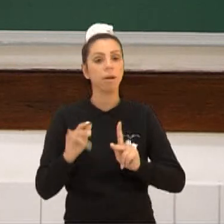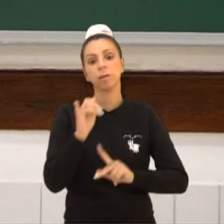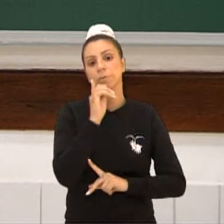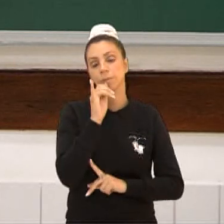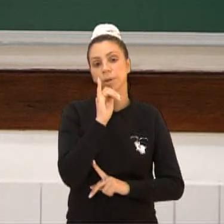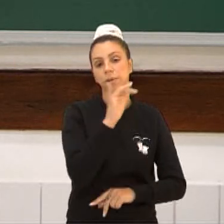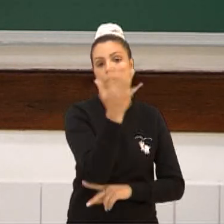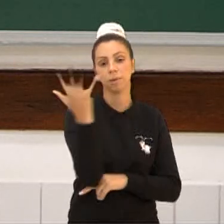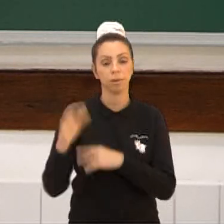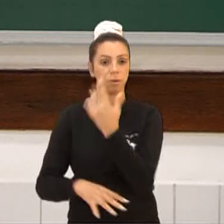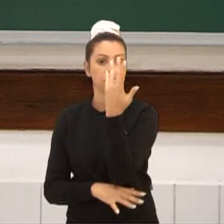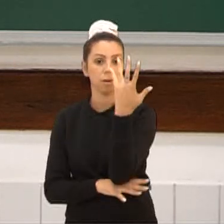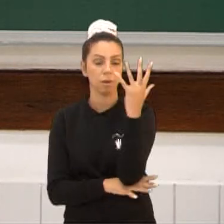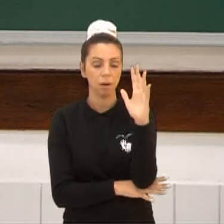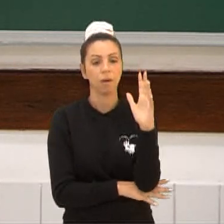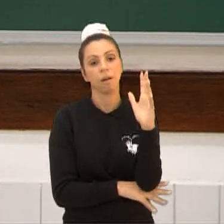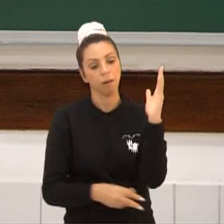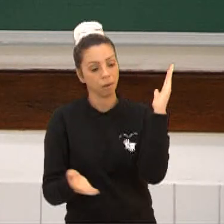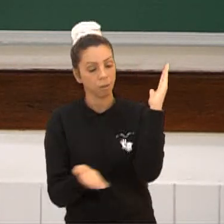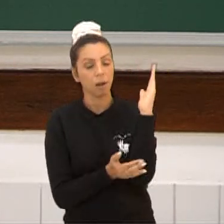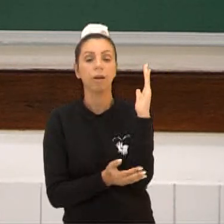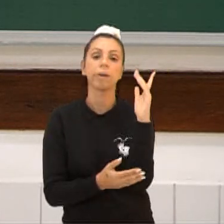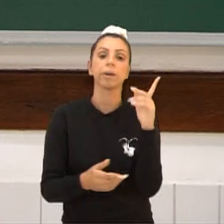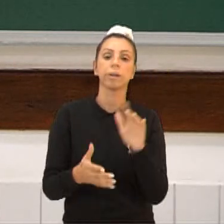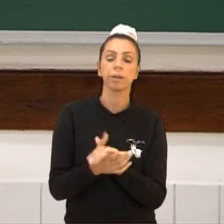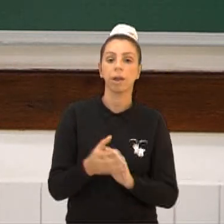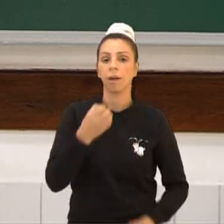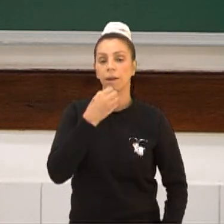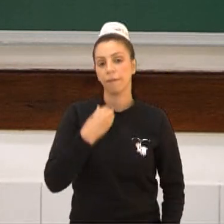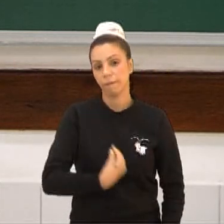para que tenham fertilidade, para que tenham prosperidade em suas vidas.